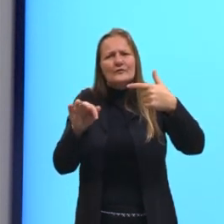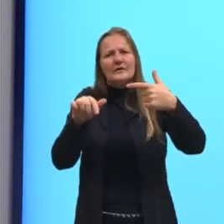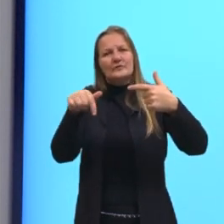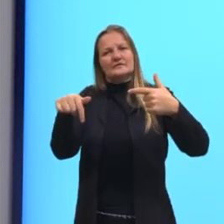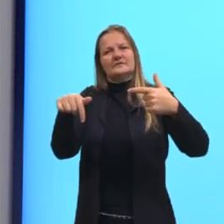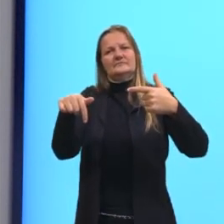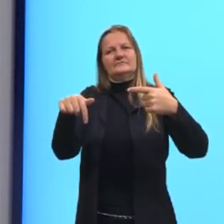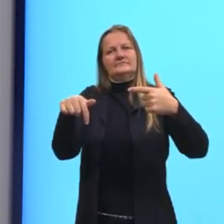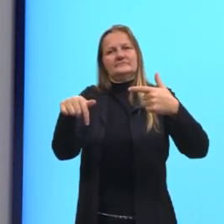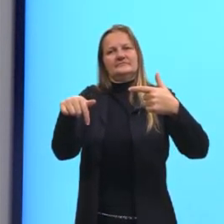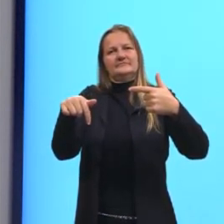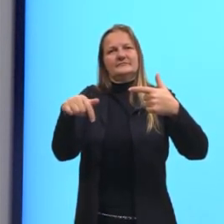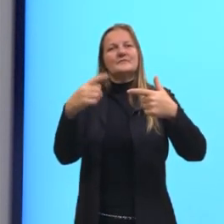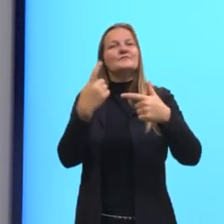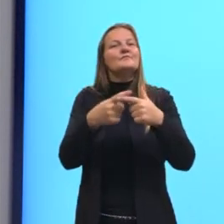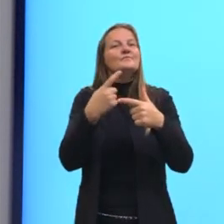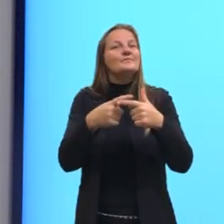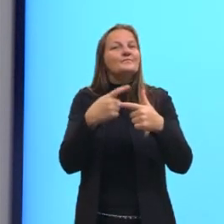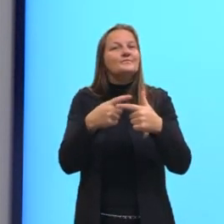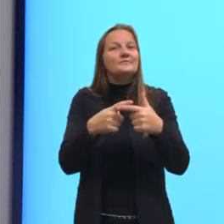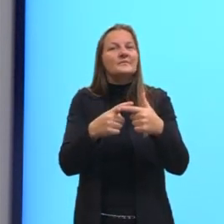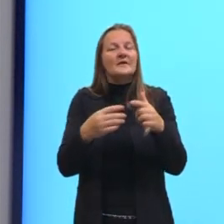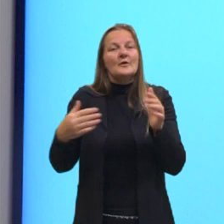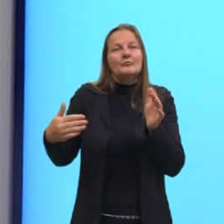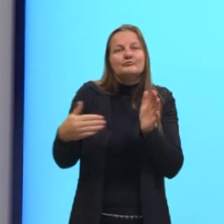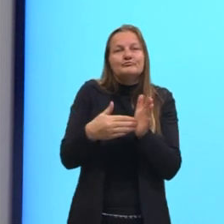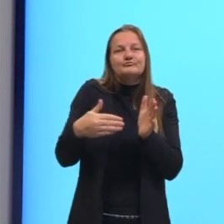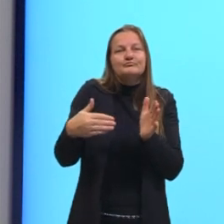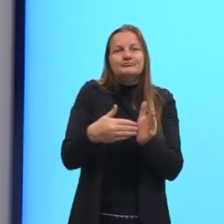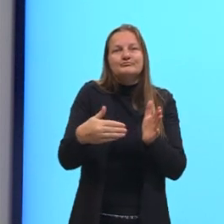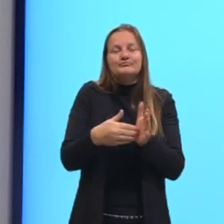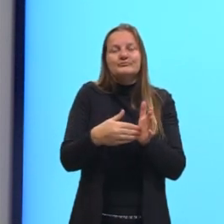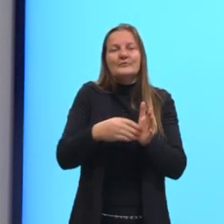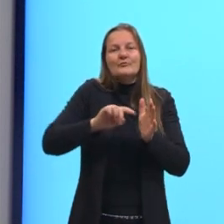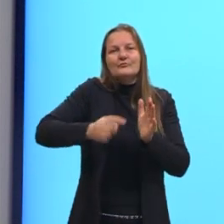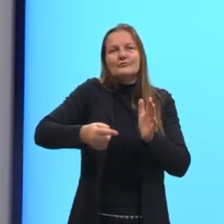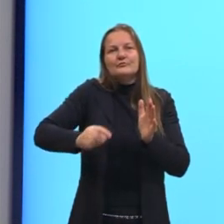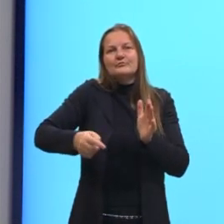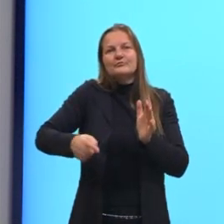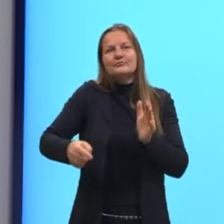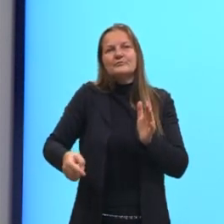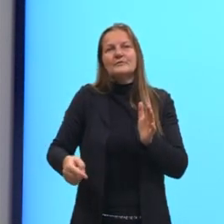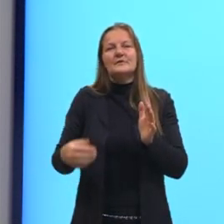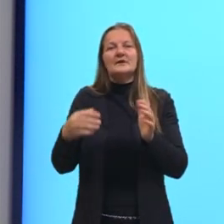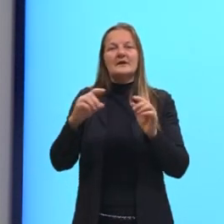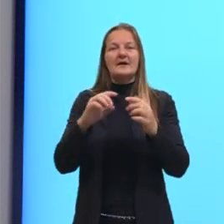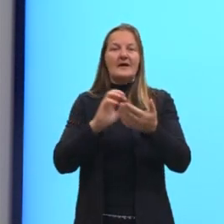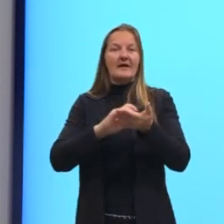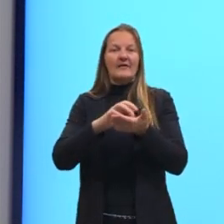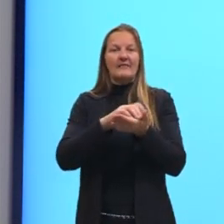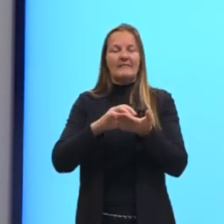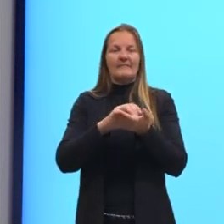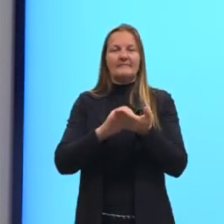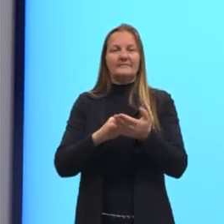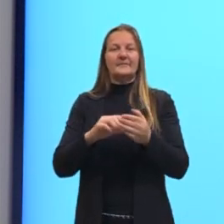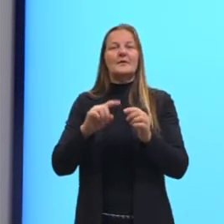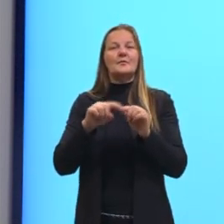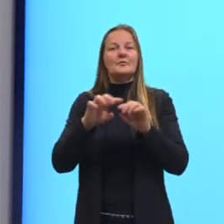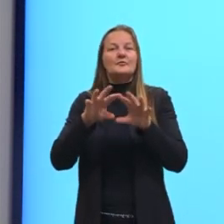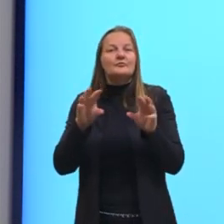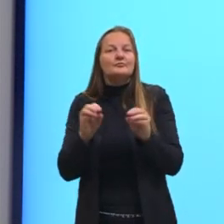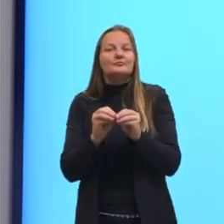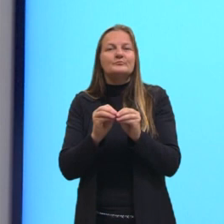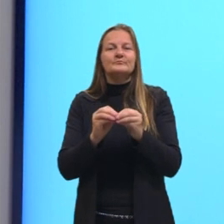colocou o 7. Porque aqui seria o limite de casas decimais que ela representa, então, nós arredondamos o valor.